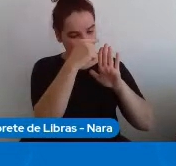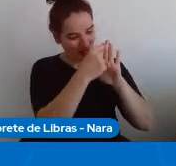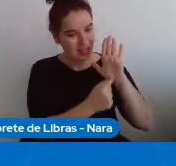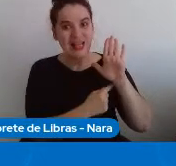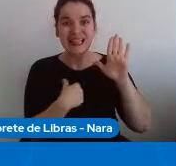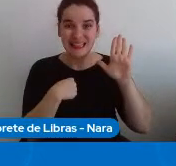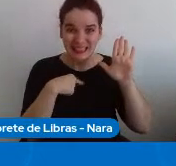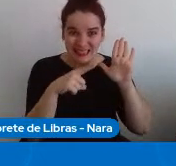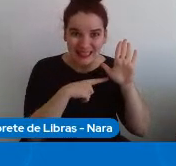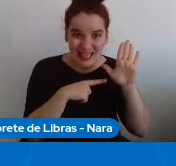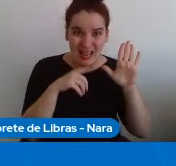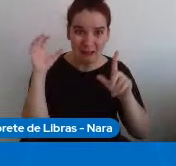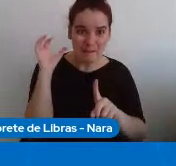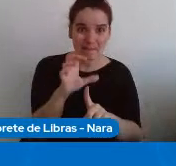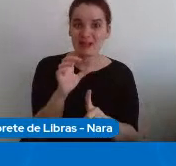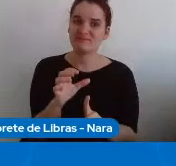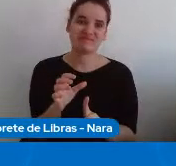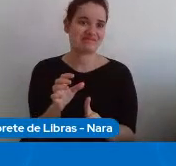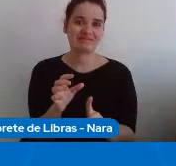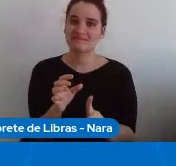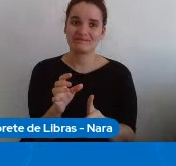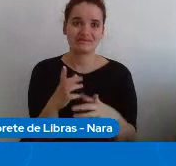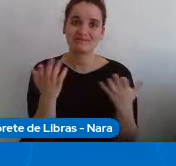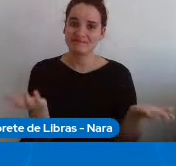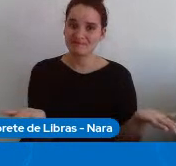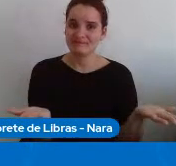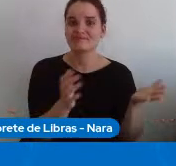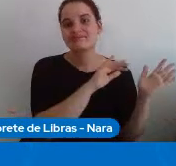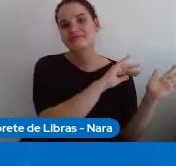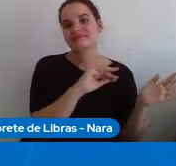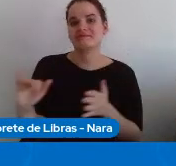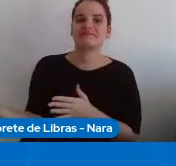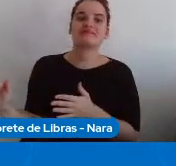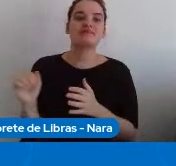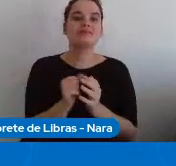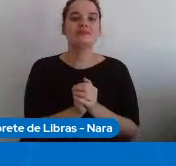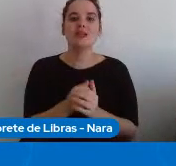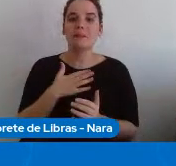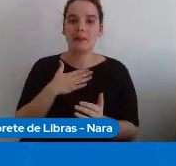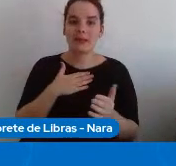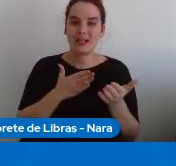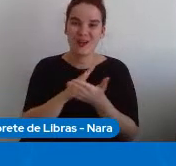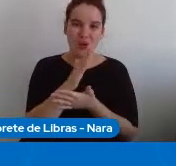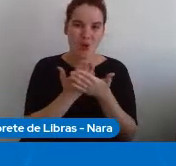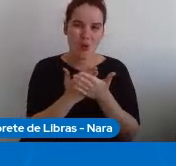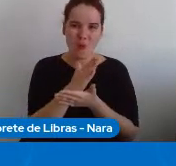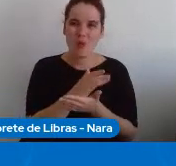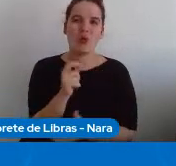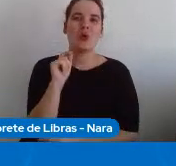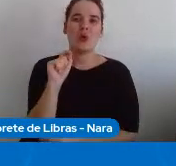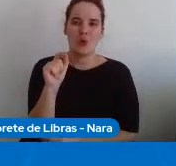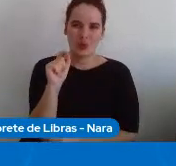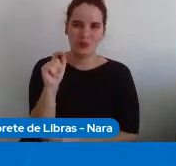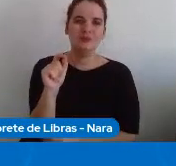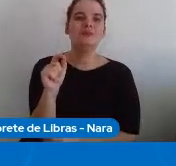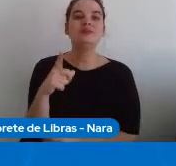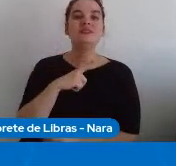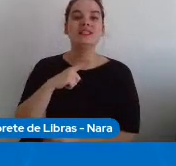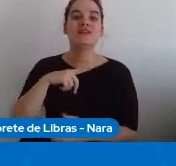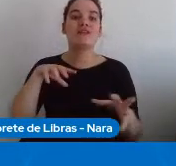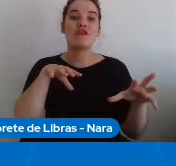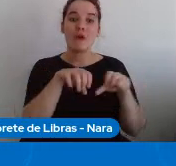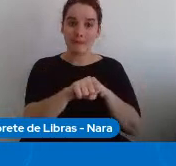e aí um dos primeiros incômodos que me surgiram foi inclusive numa formatura de